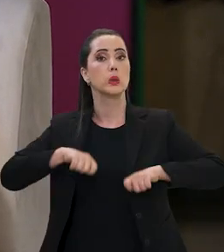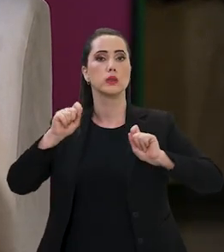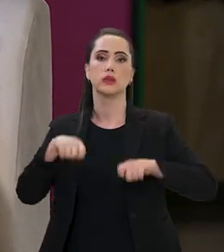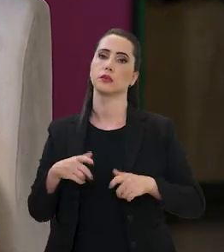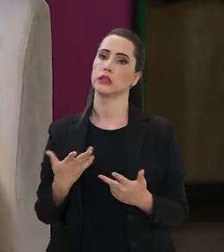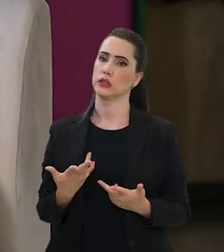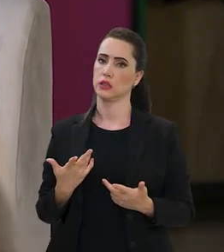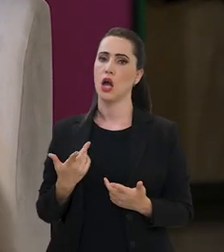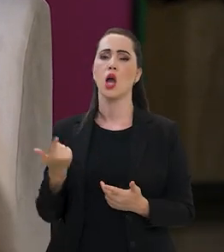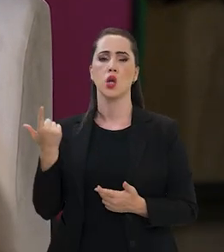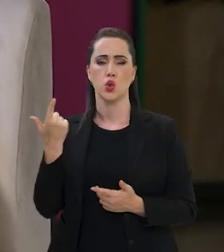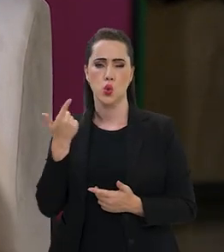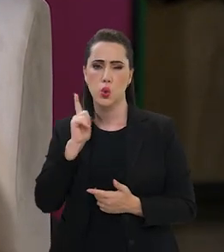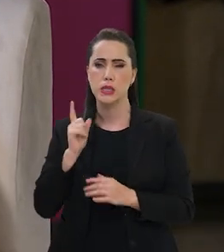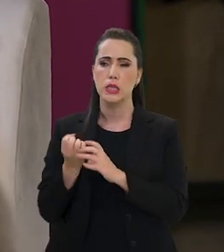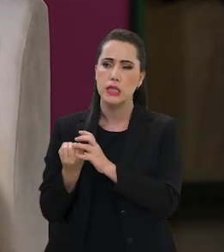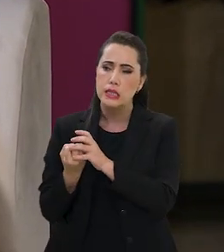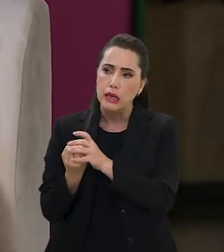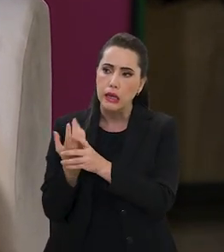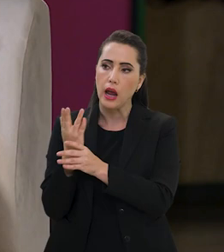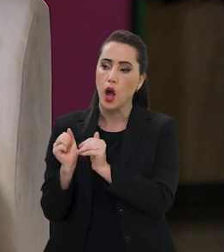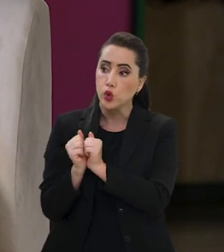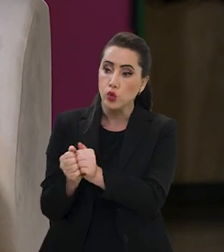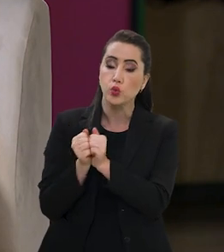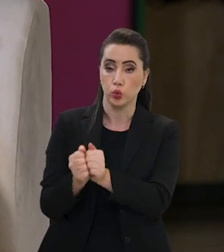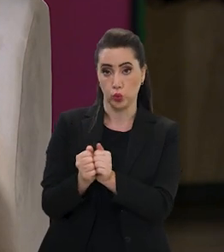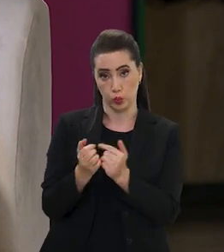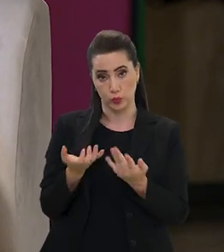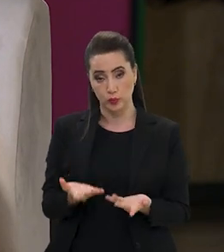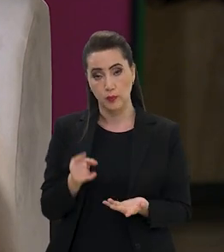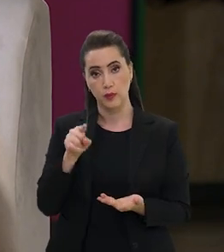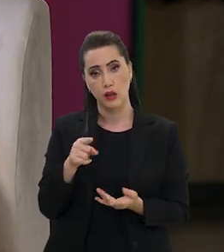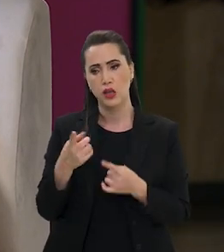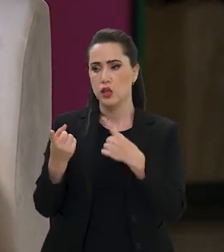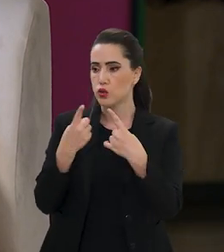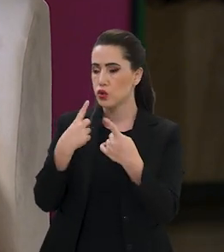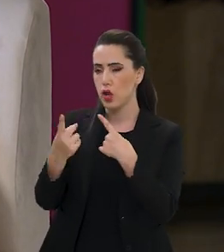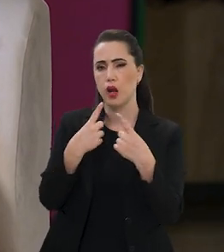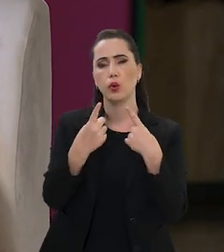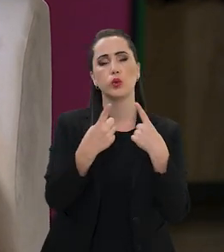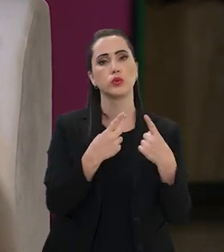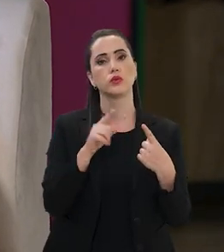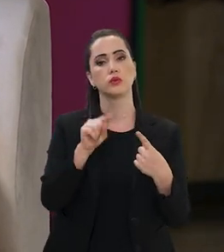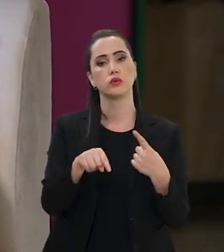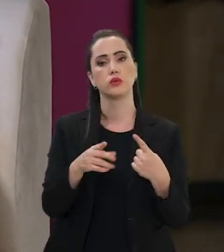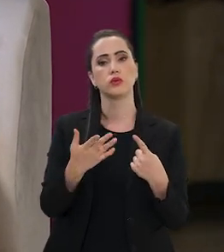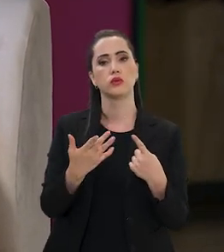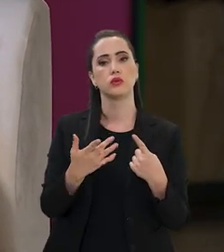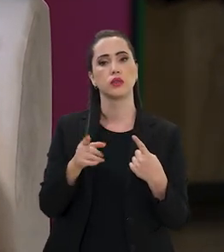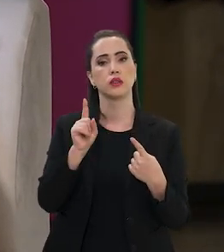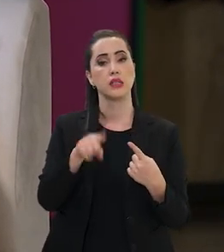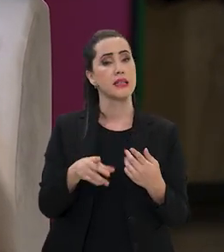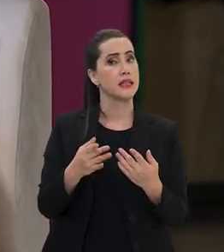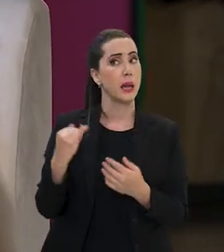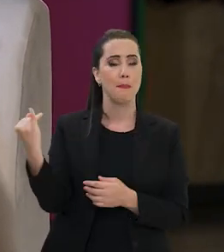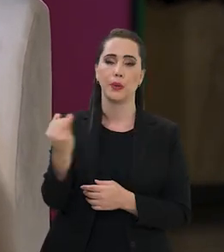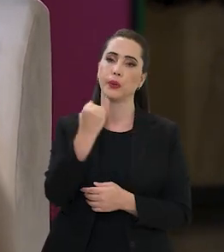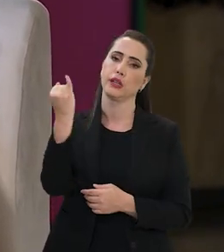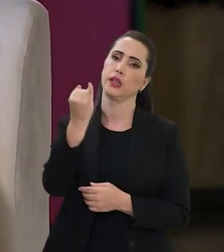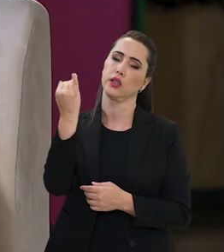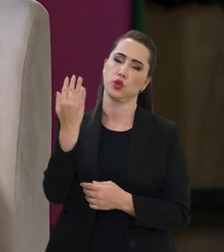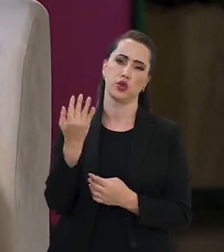possibilidade de construção coletiva e de diálogo que são, eu diria,